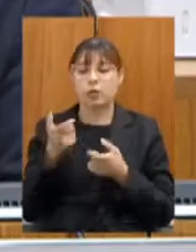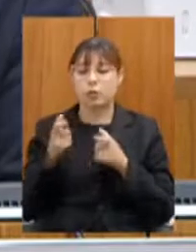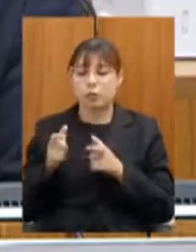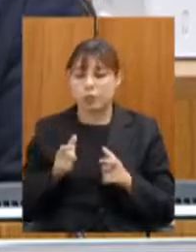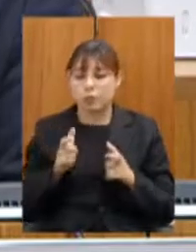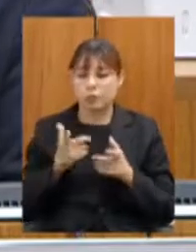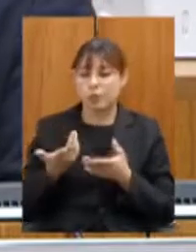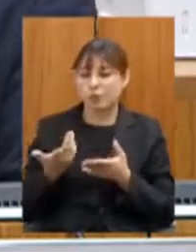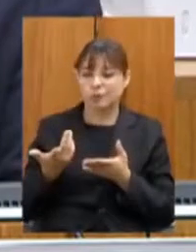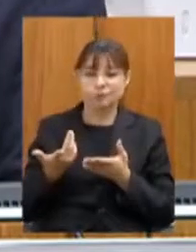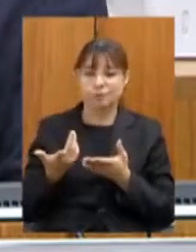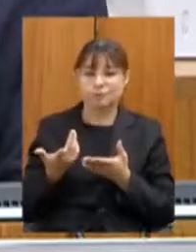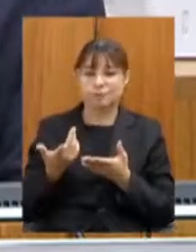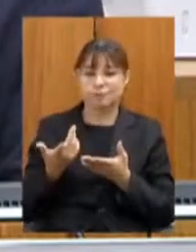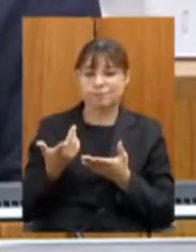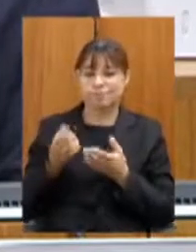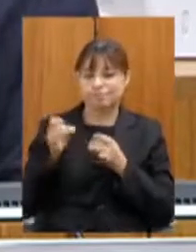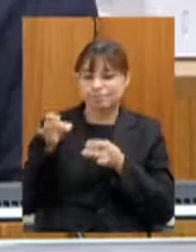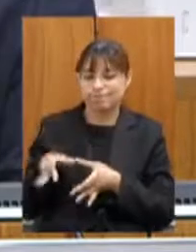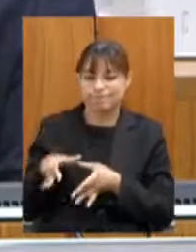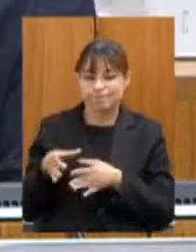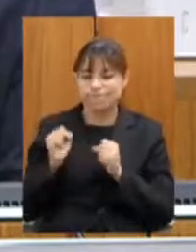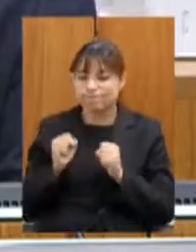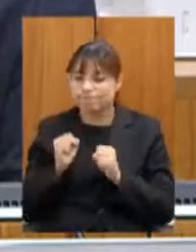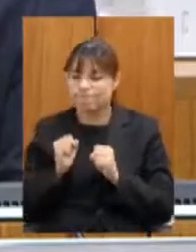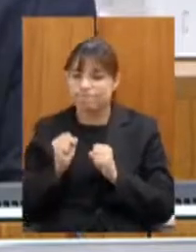abandonados que podem ser